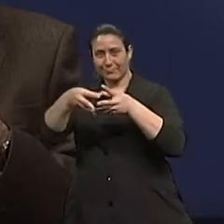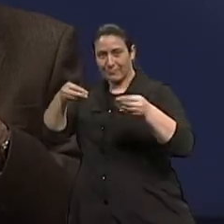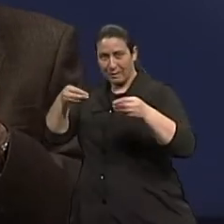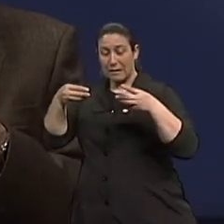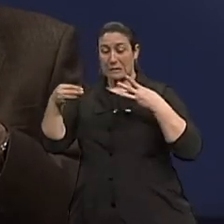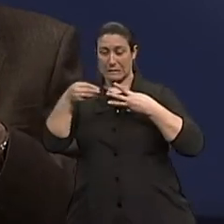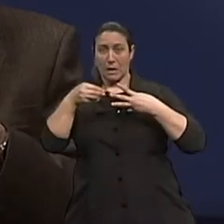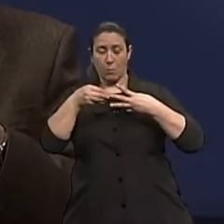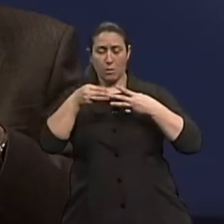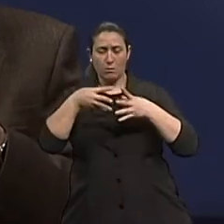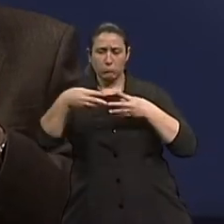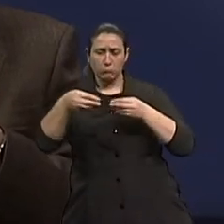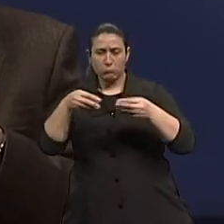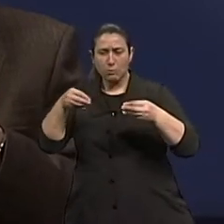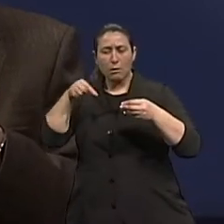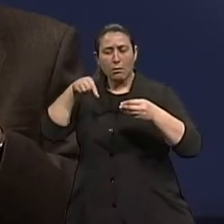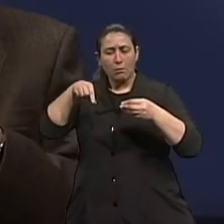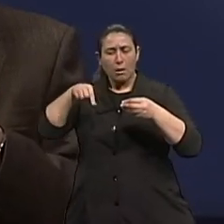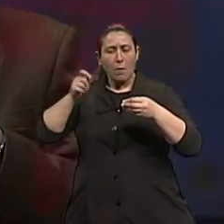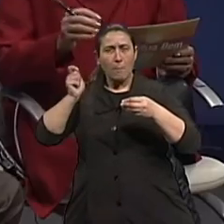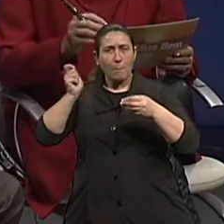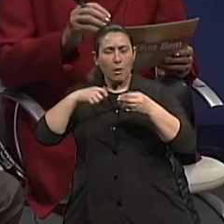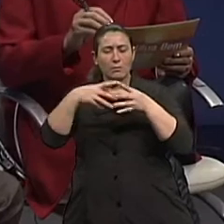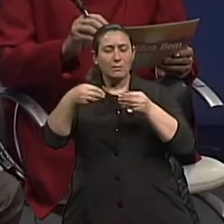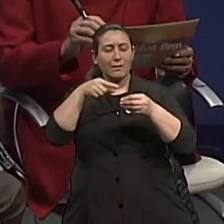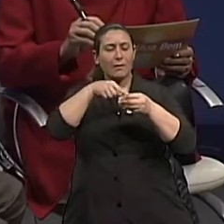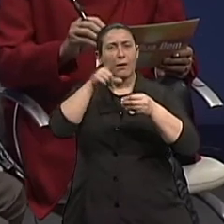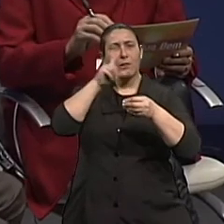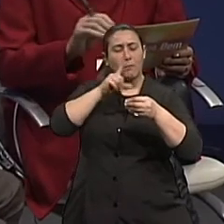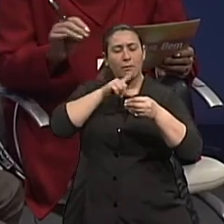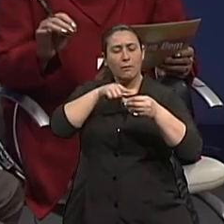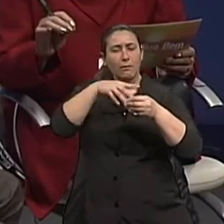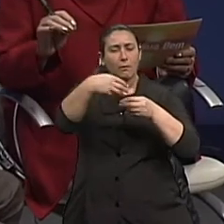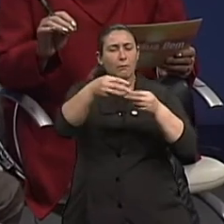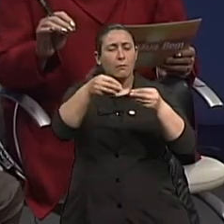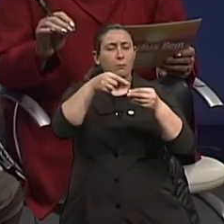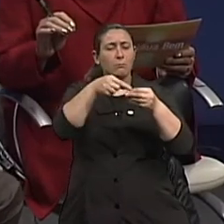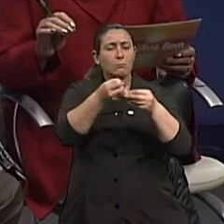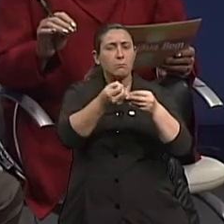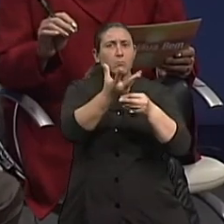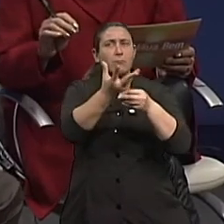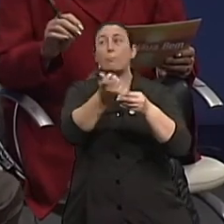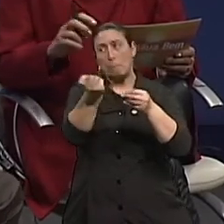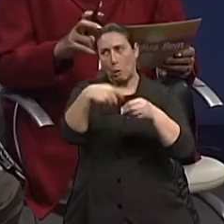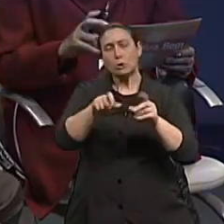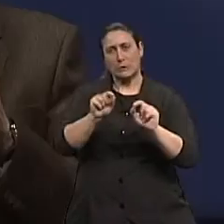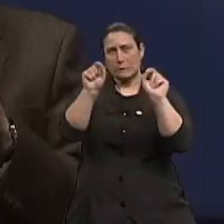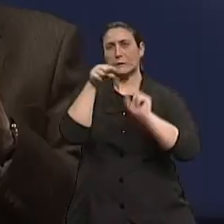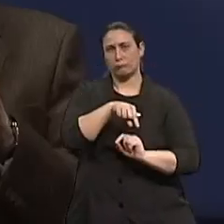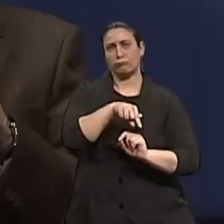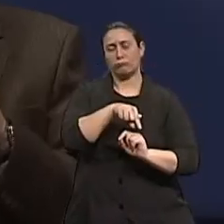aumentado para se transformar num câncer. Por isso chamamos de doenças silenciosas, não sente nada. Exatamente. E isto